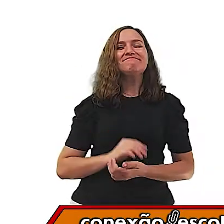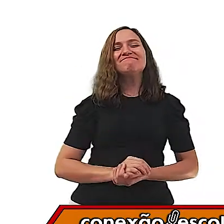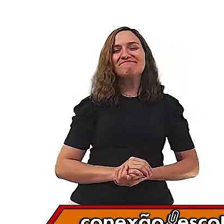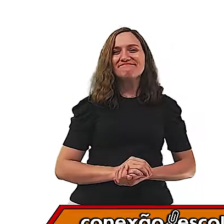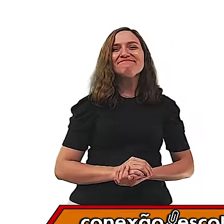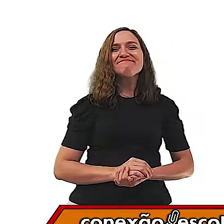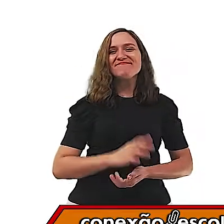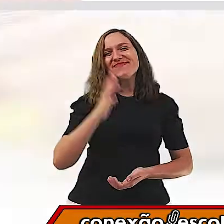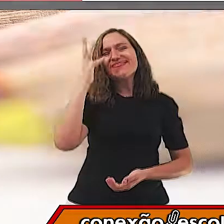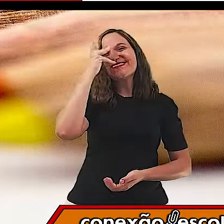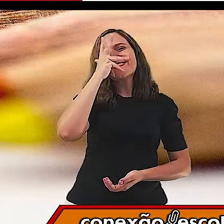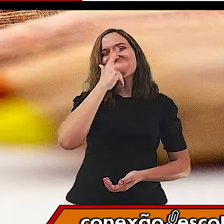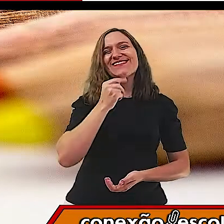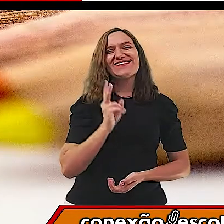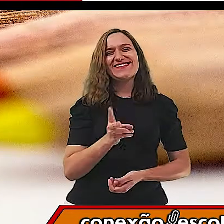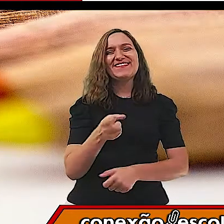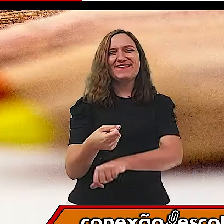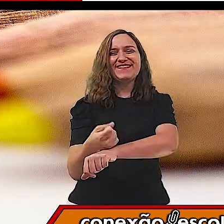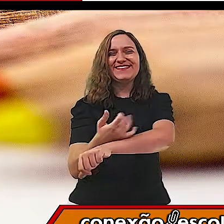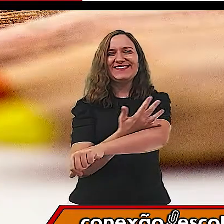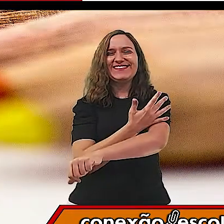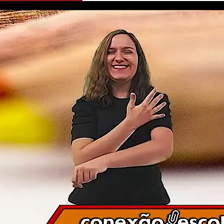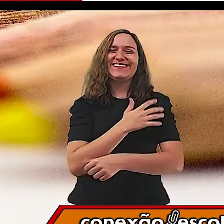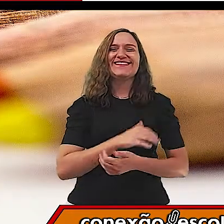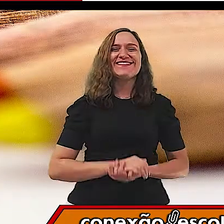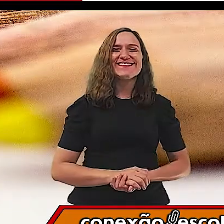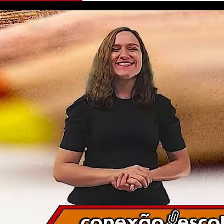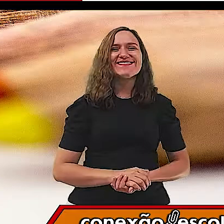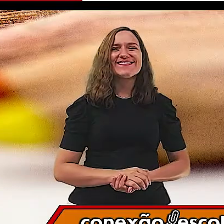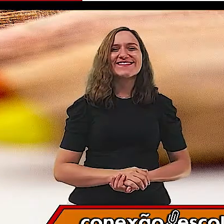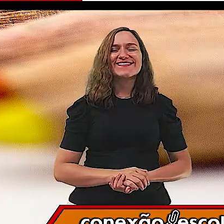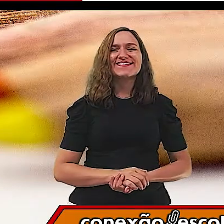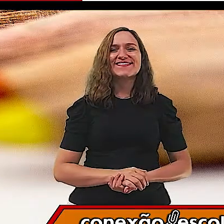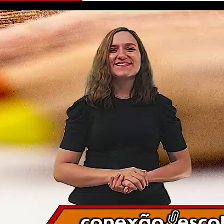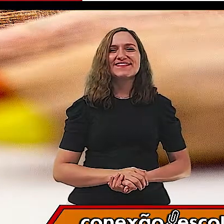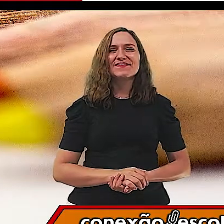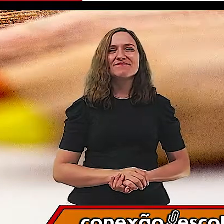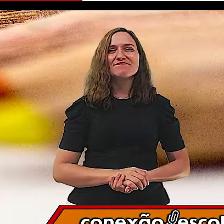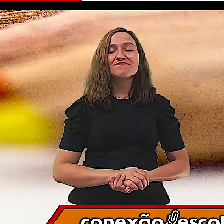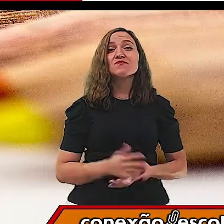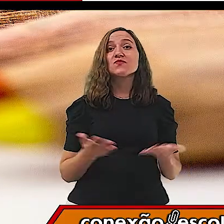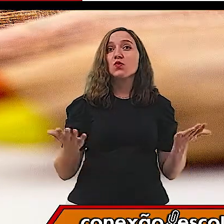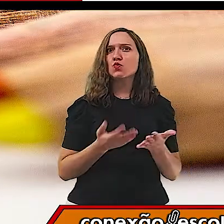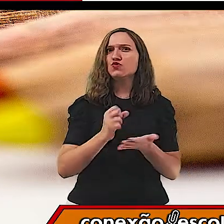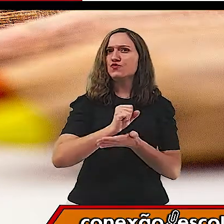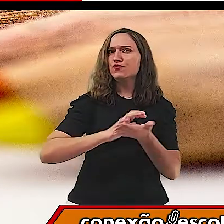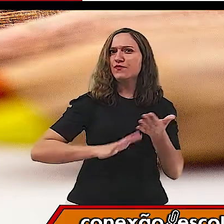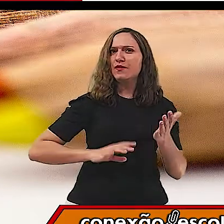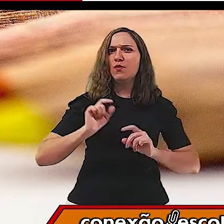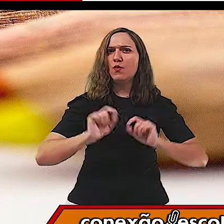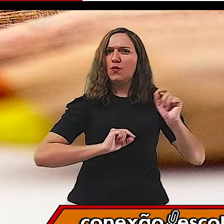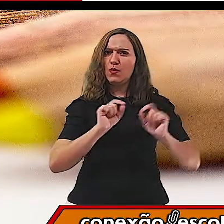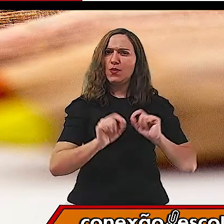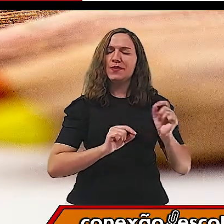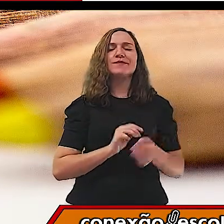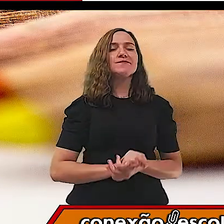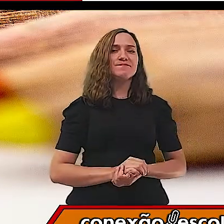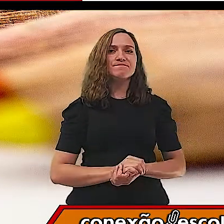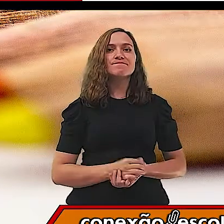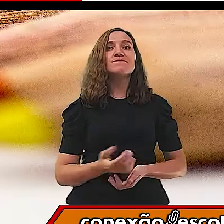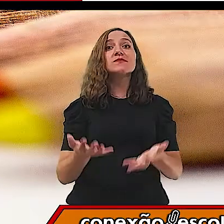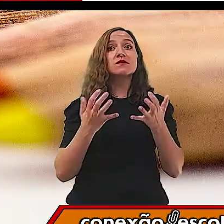Ai, é muito bonito. Eu fico muito emocionada só de olhar. Para a nossa atividade hoje, eu quero que